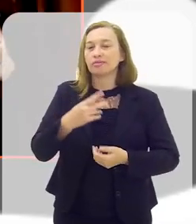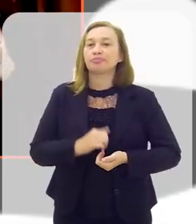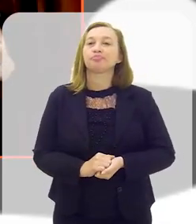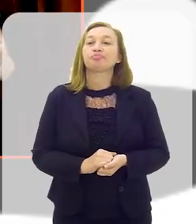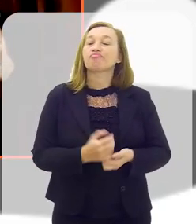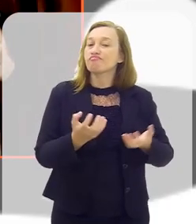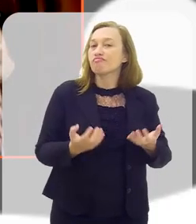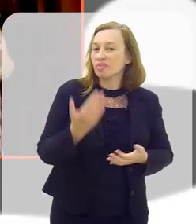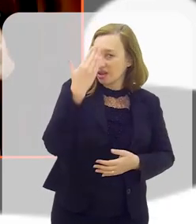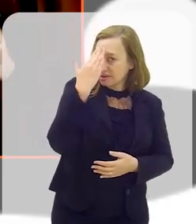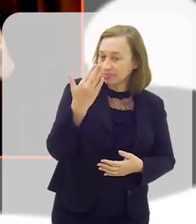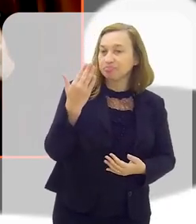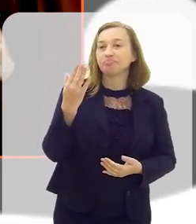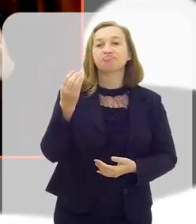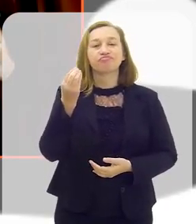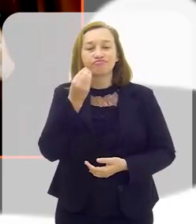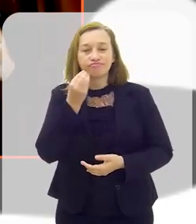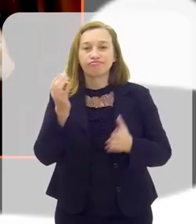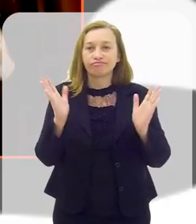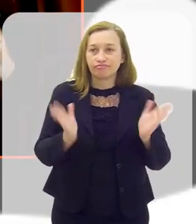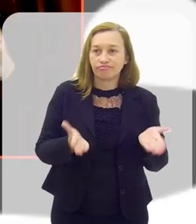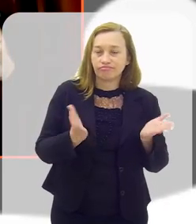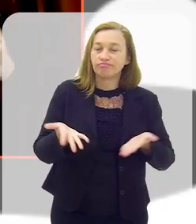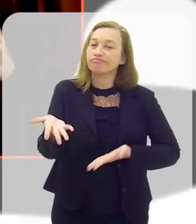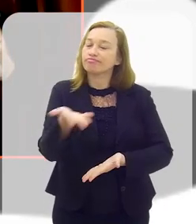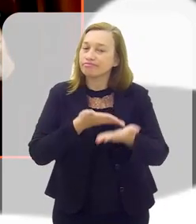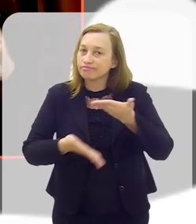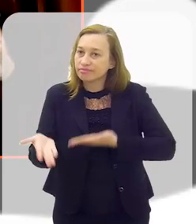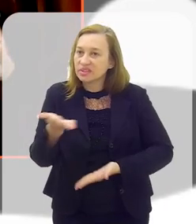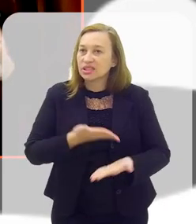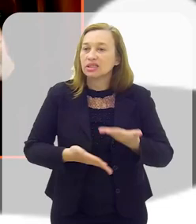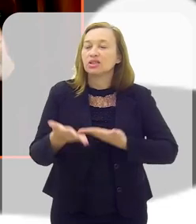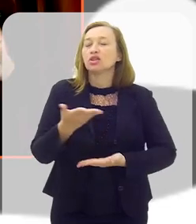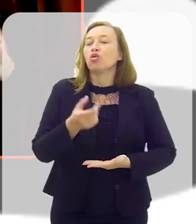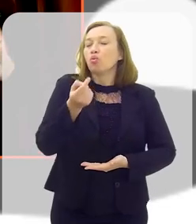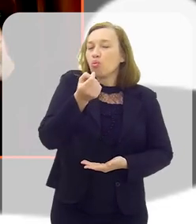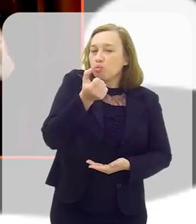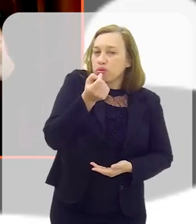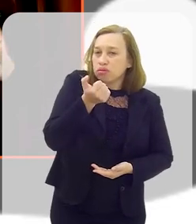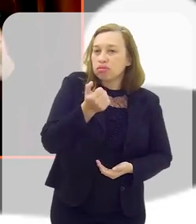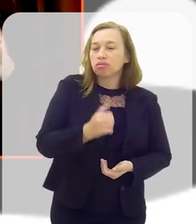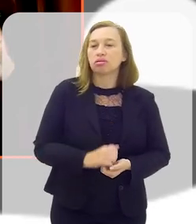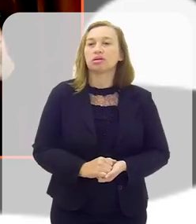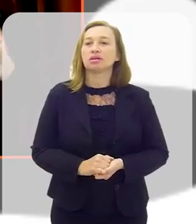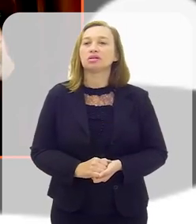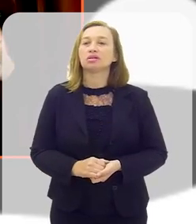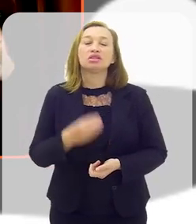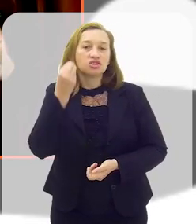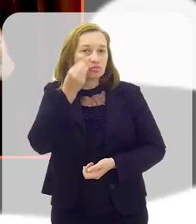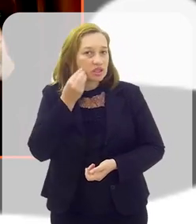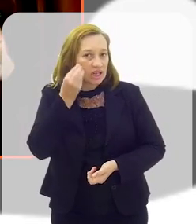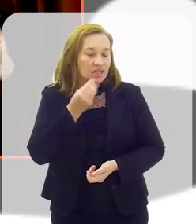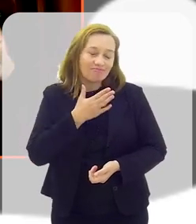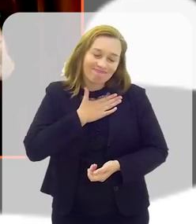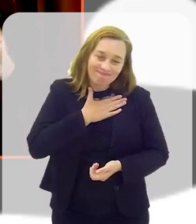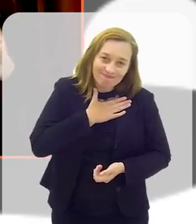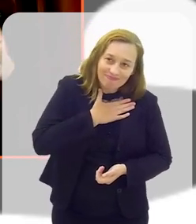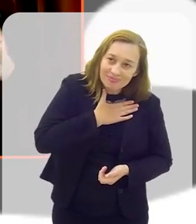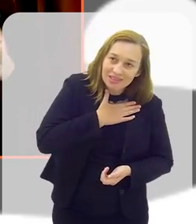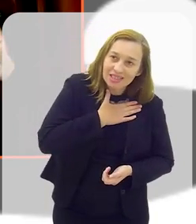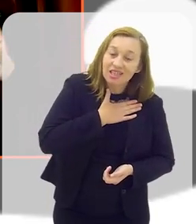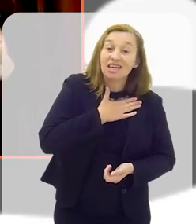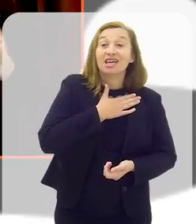Olha, queria agradecer a oportunidade de hoje ter compartilhado um pouco, enfim, da minha vivência,